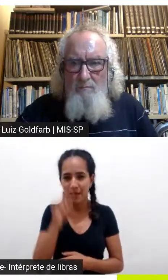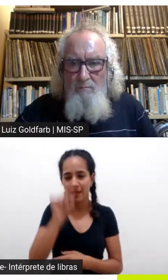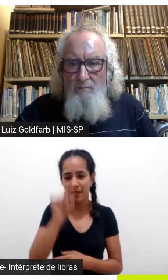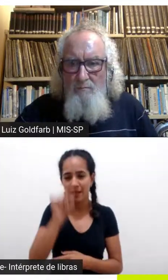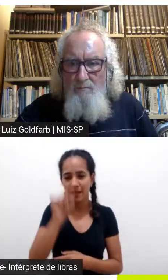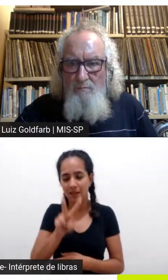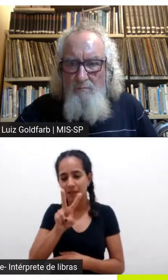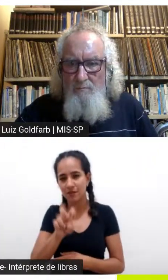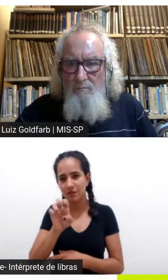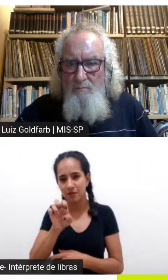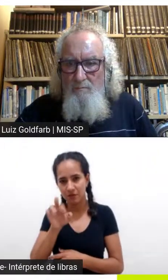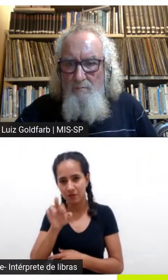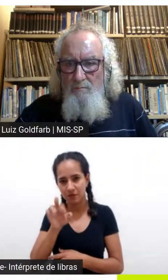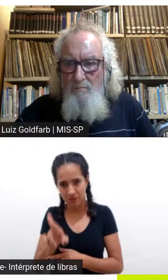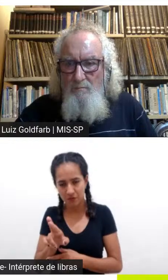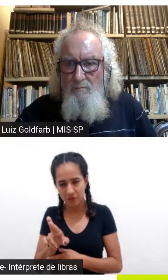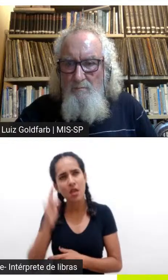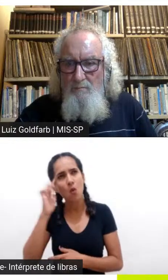imaginar outros mundos